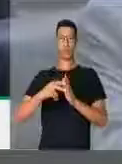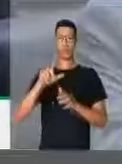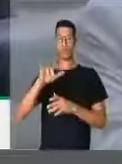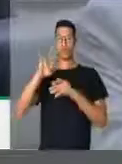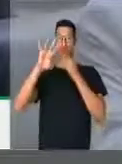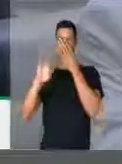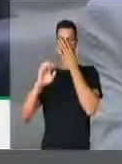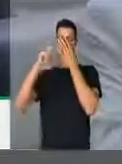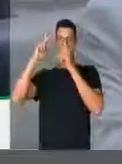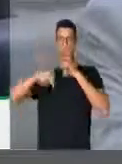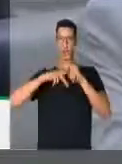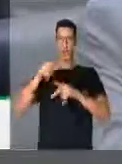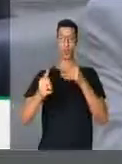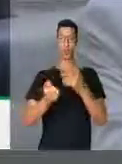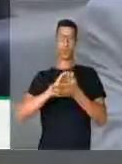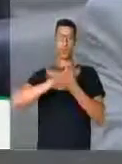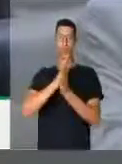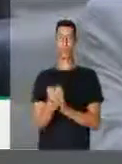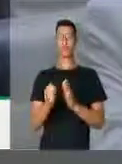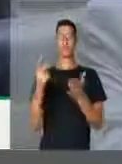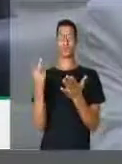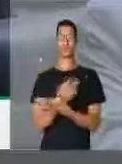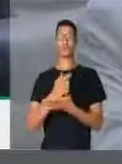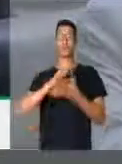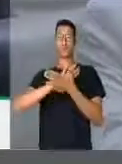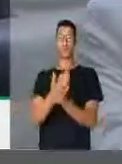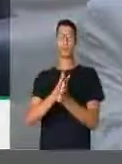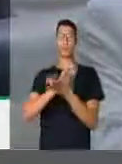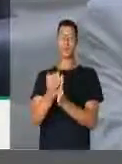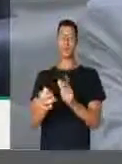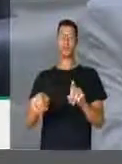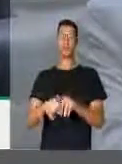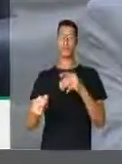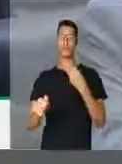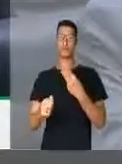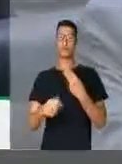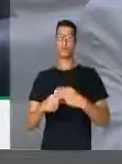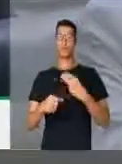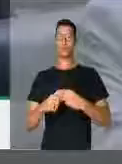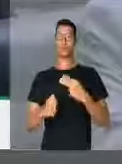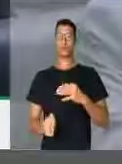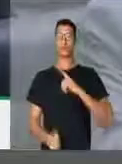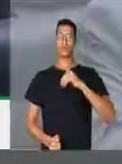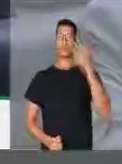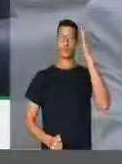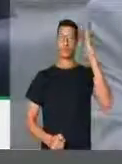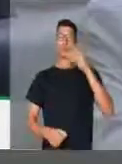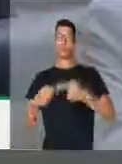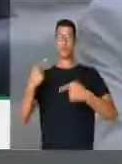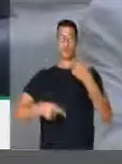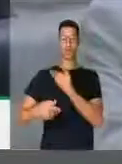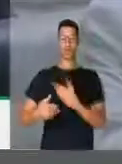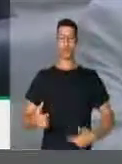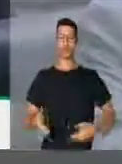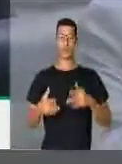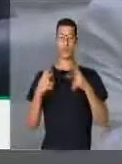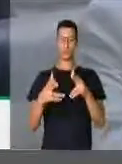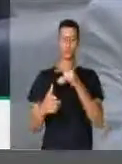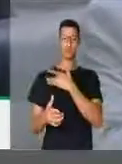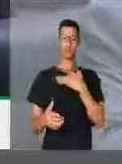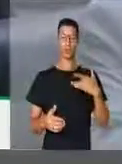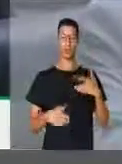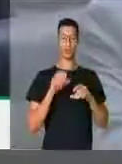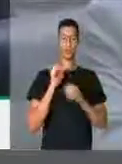o luto da população, o desastre que está sendo a destruição de um município que tinha sucesso nas políticas públicas como saúde,